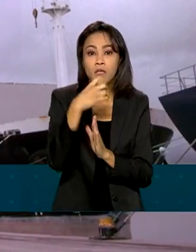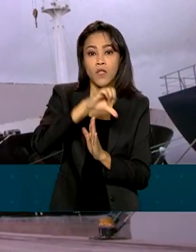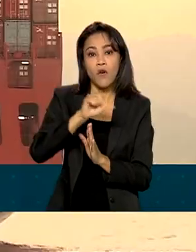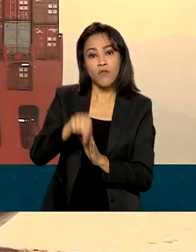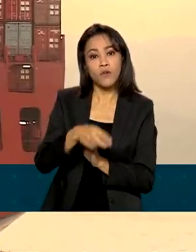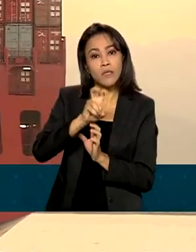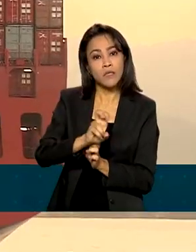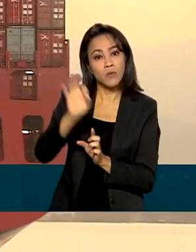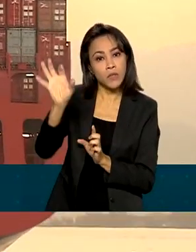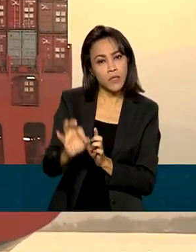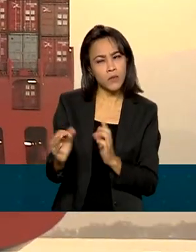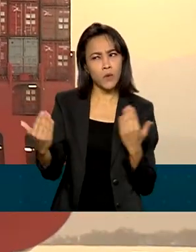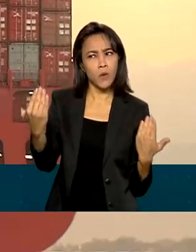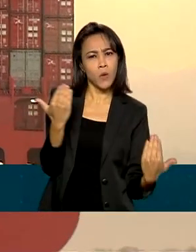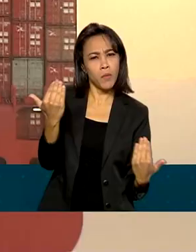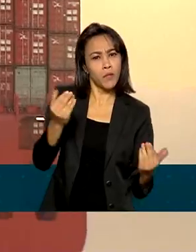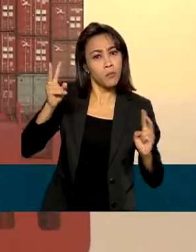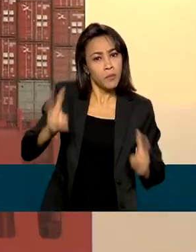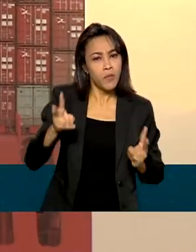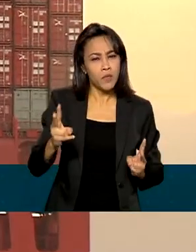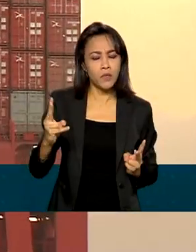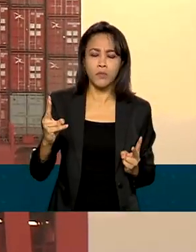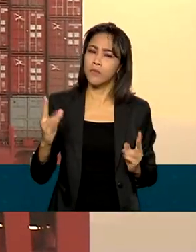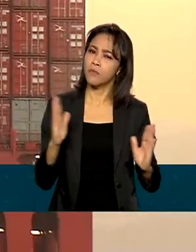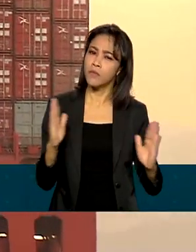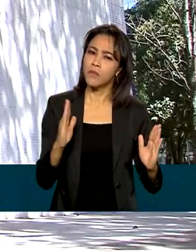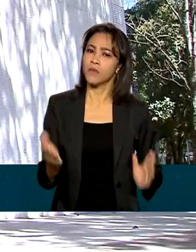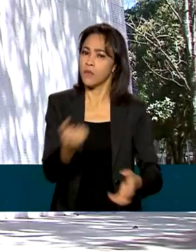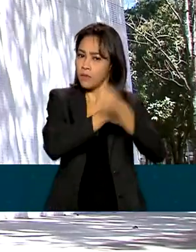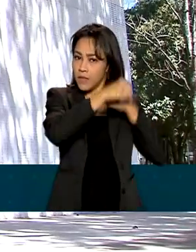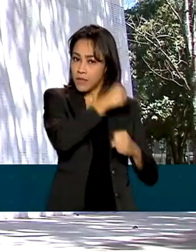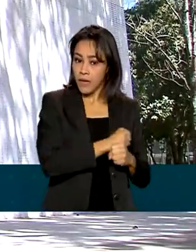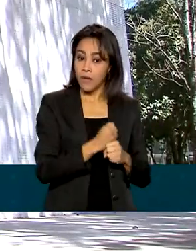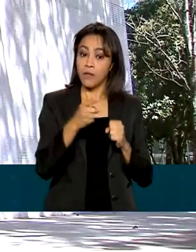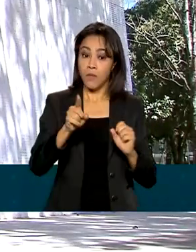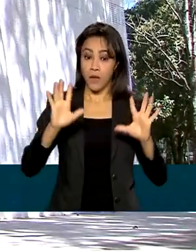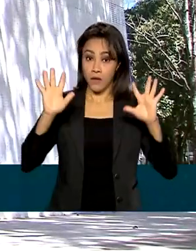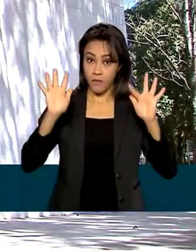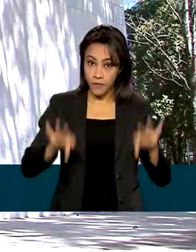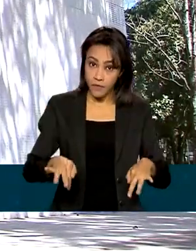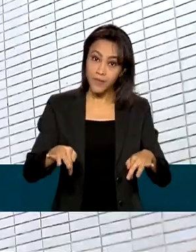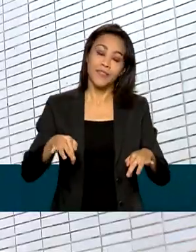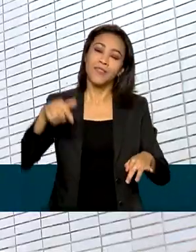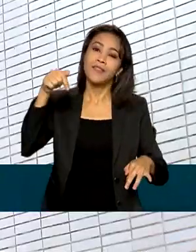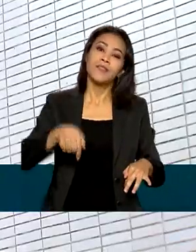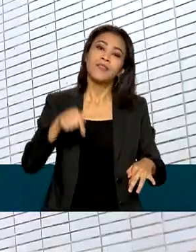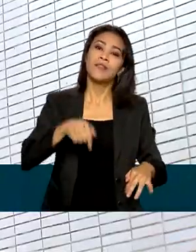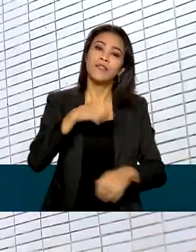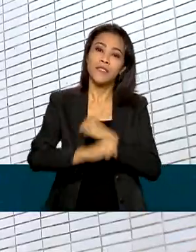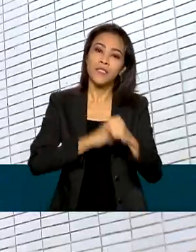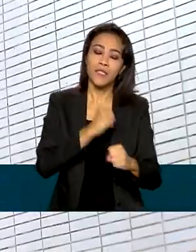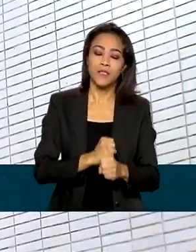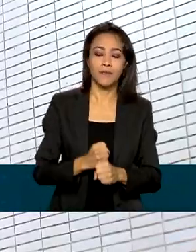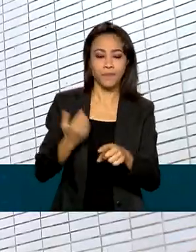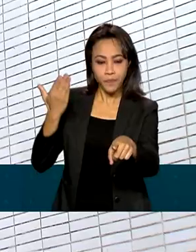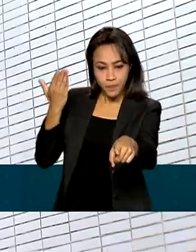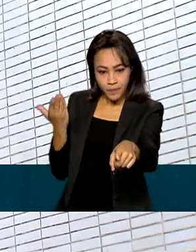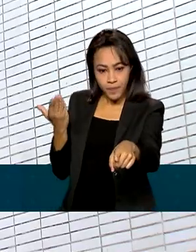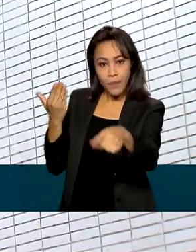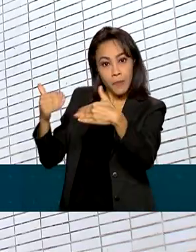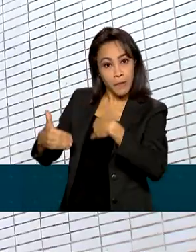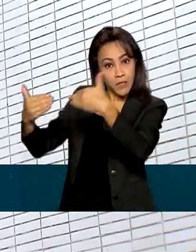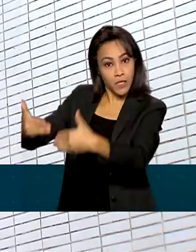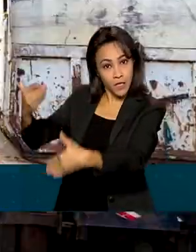% em relação ao mesmo período do ano passado. Para o encerramento de 2022, o Ministério da Economia